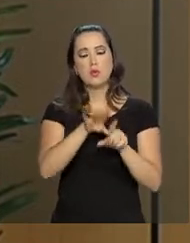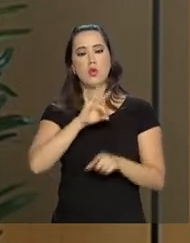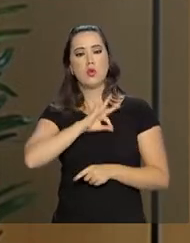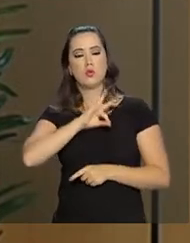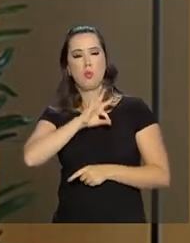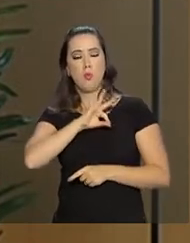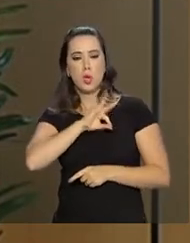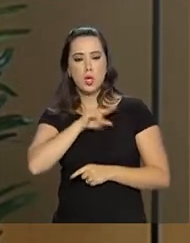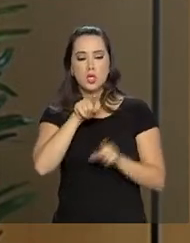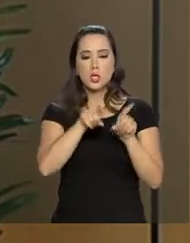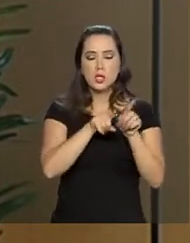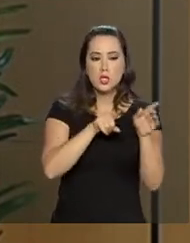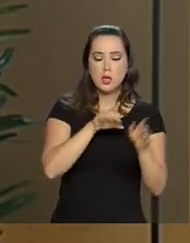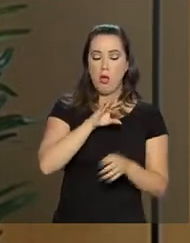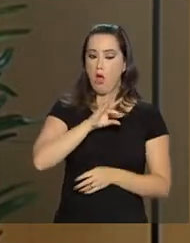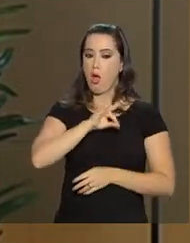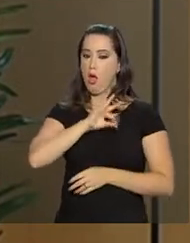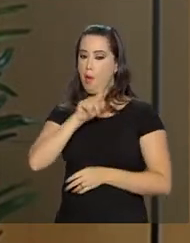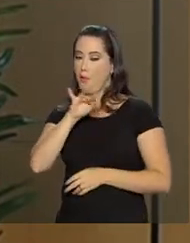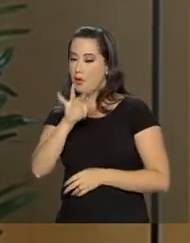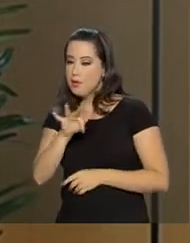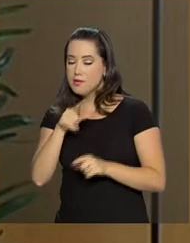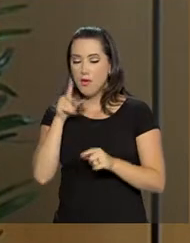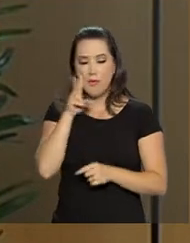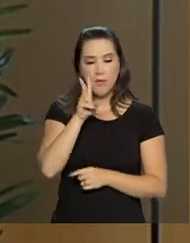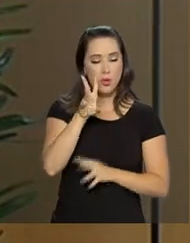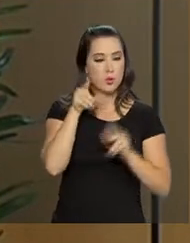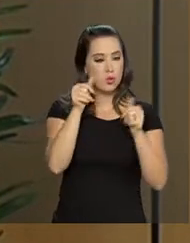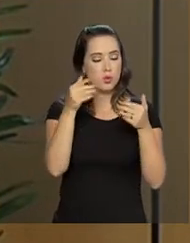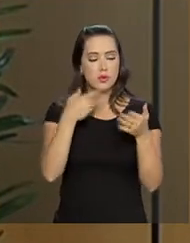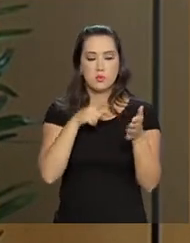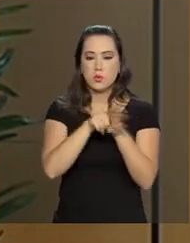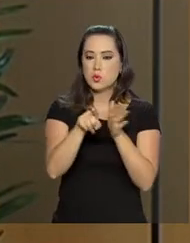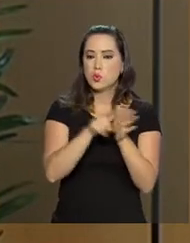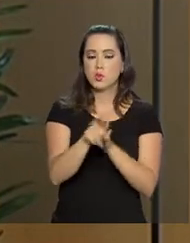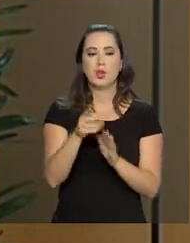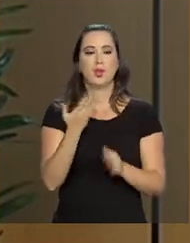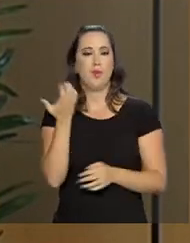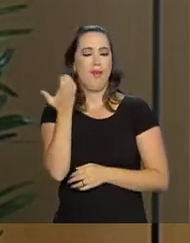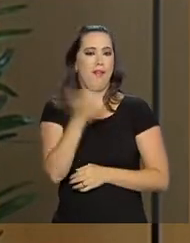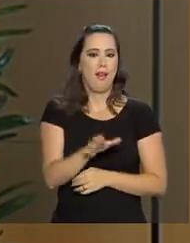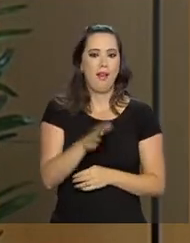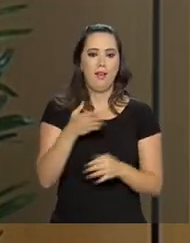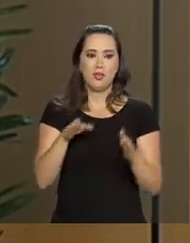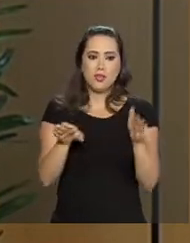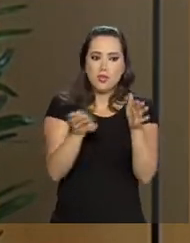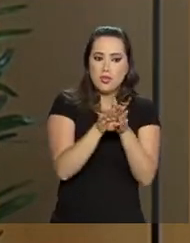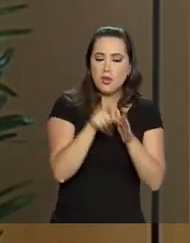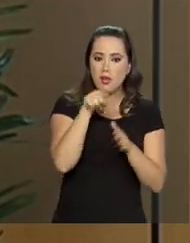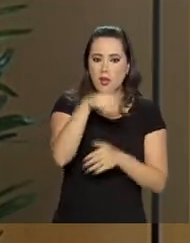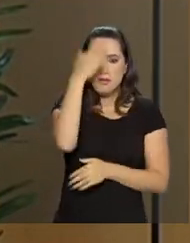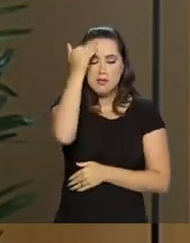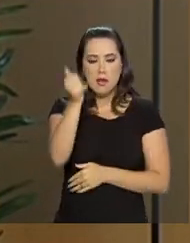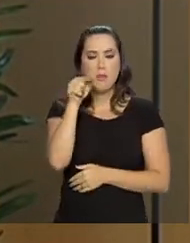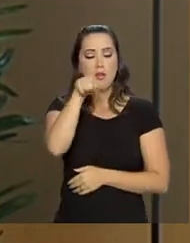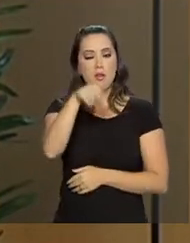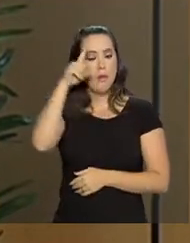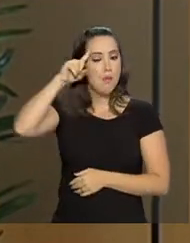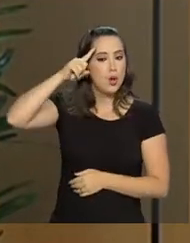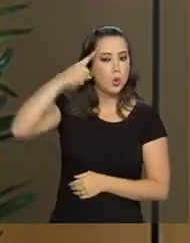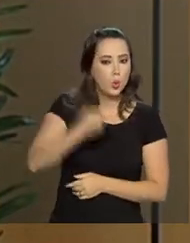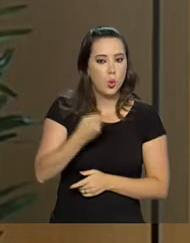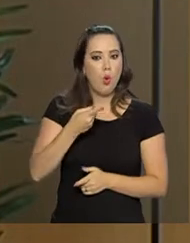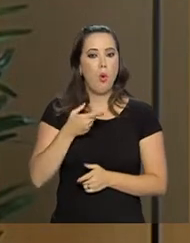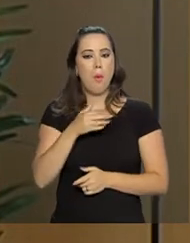milicianos, esses todos que estão envolvidos em não permitir que se chegue aos executores e aos